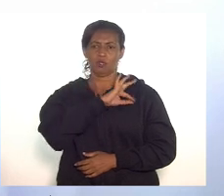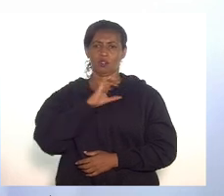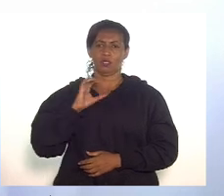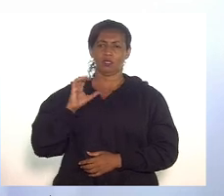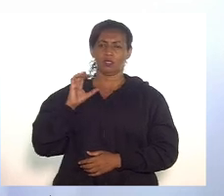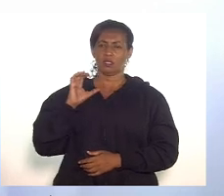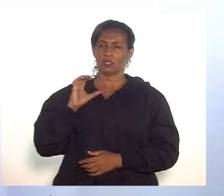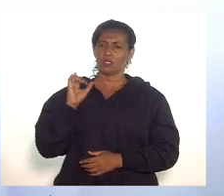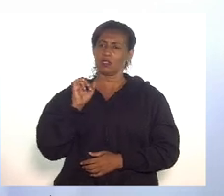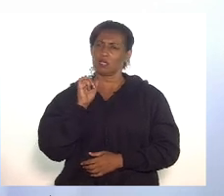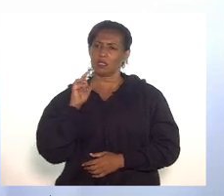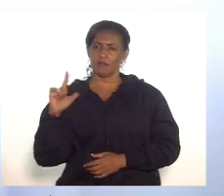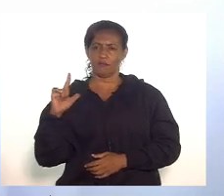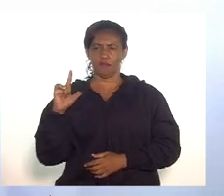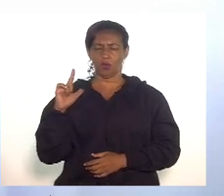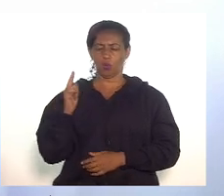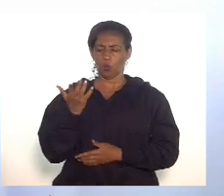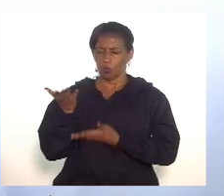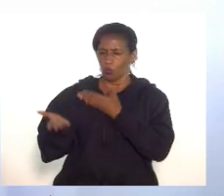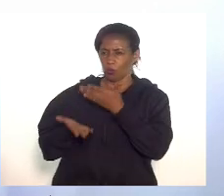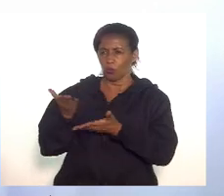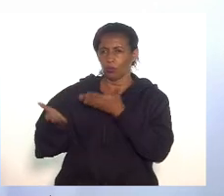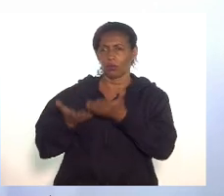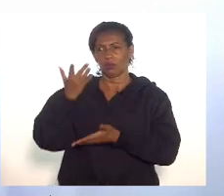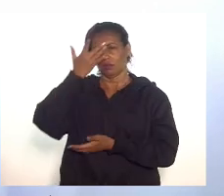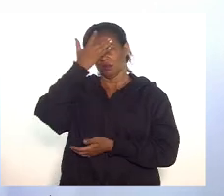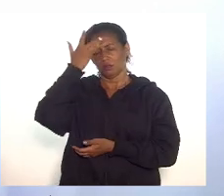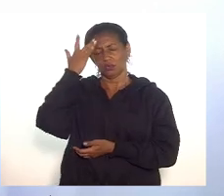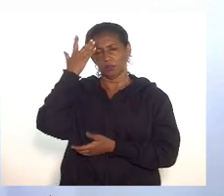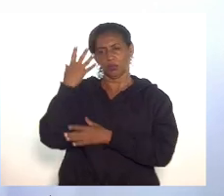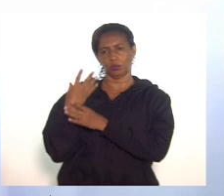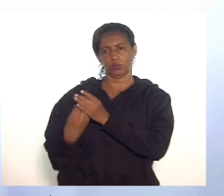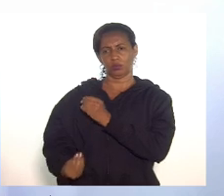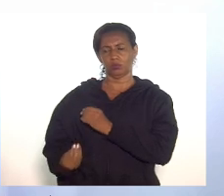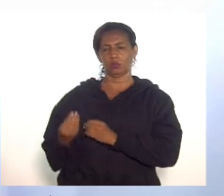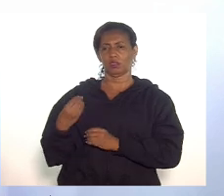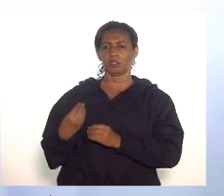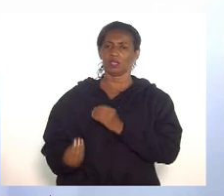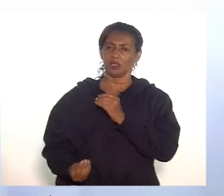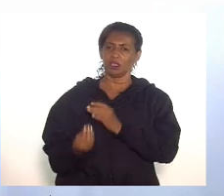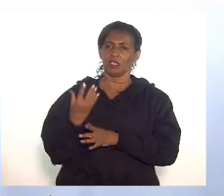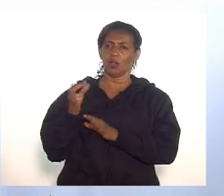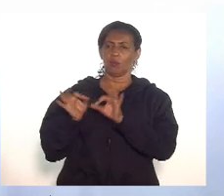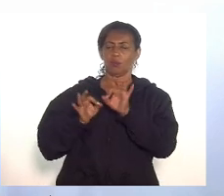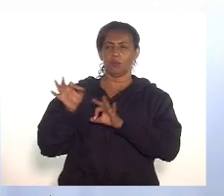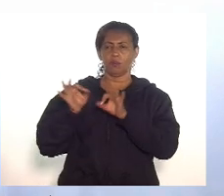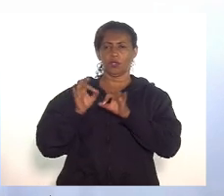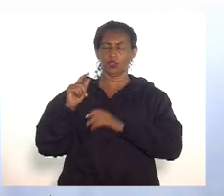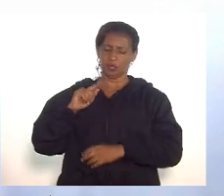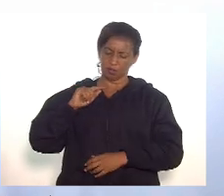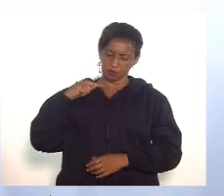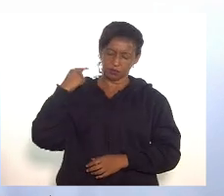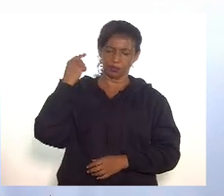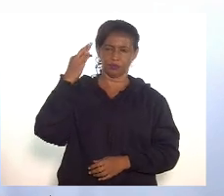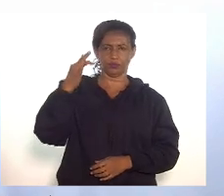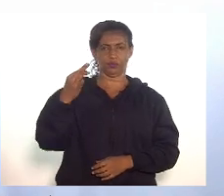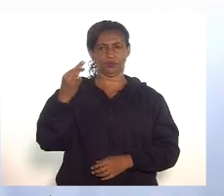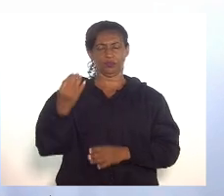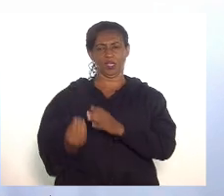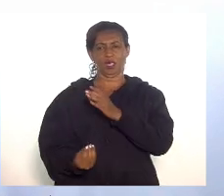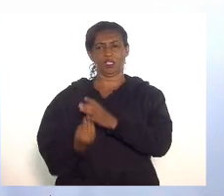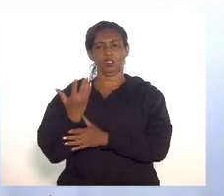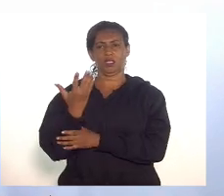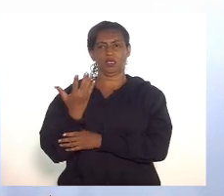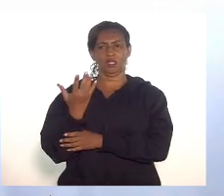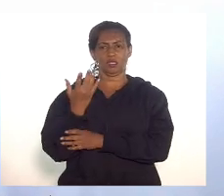questão das pessoas desaparecidas e desenvolver o projeto que posteriormente permitiu a criação